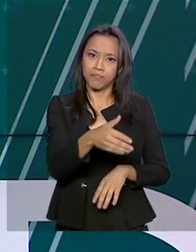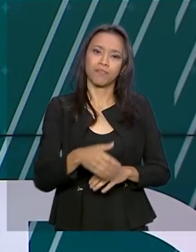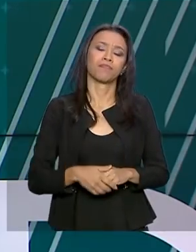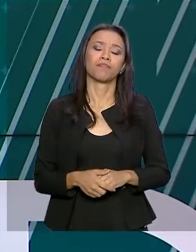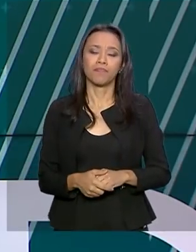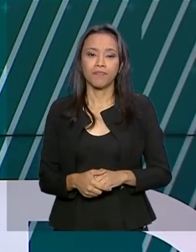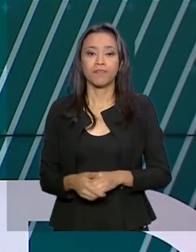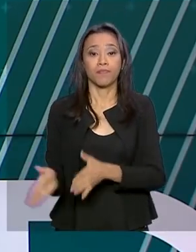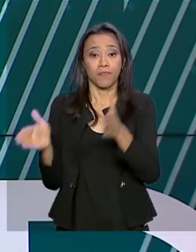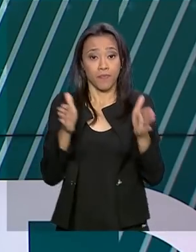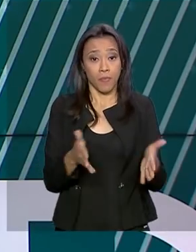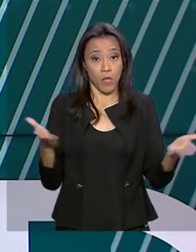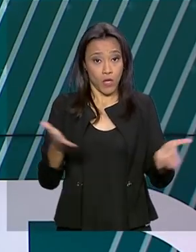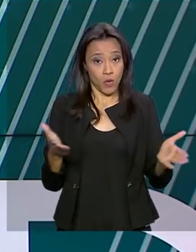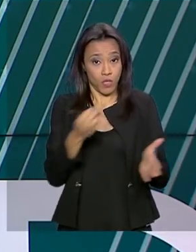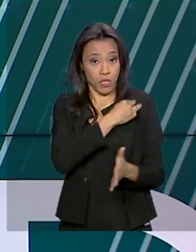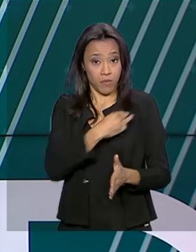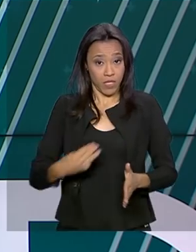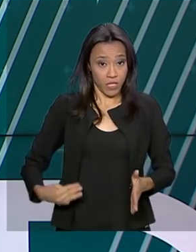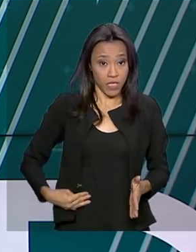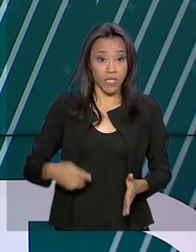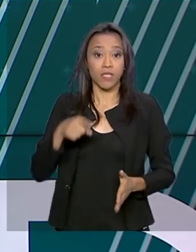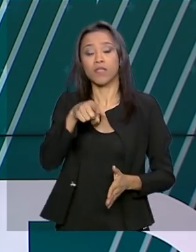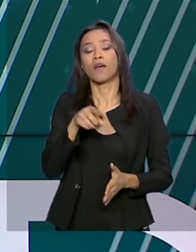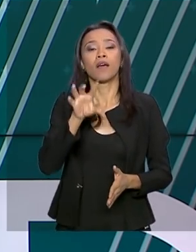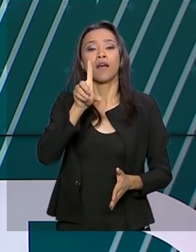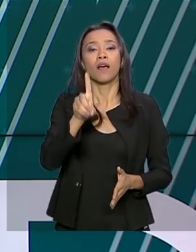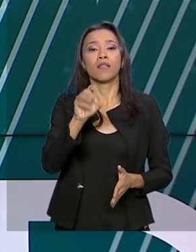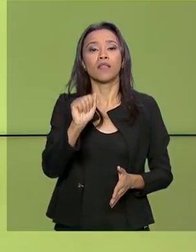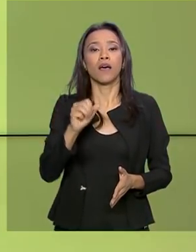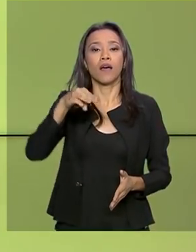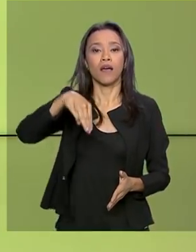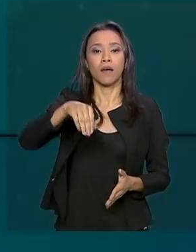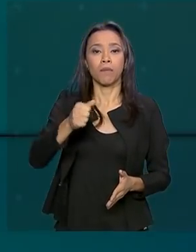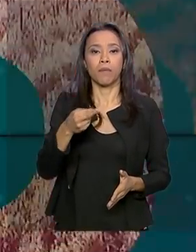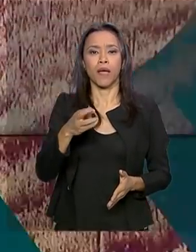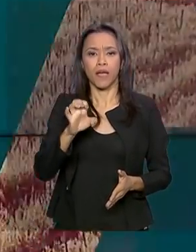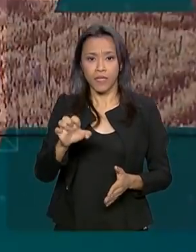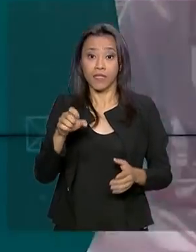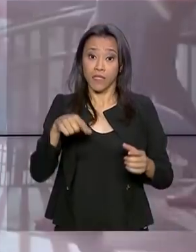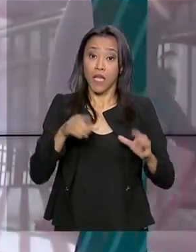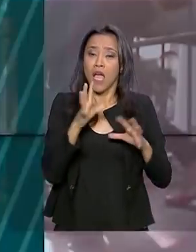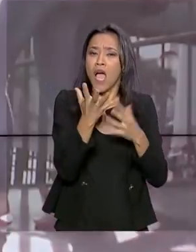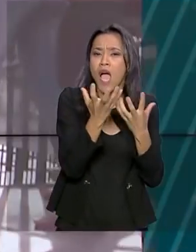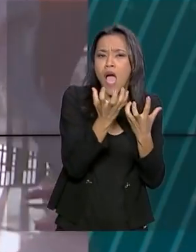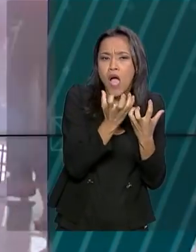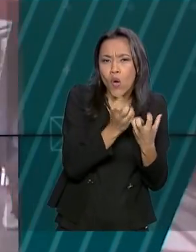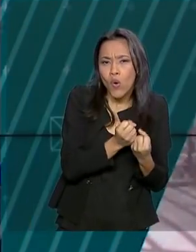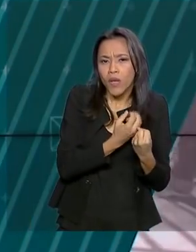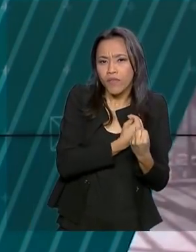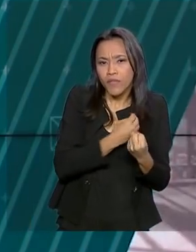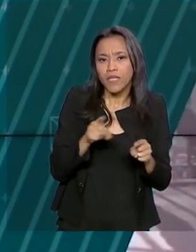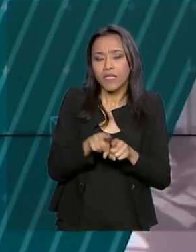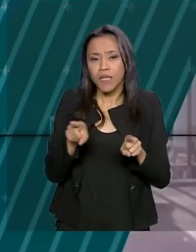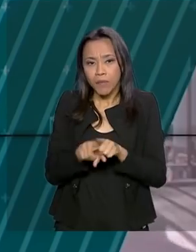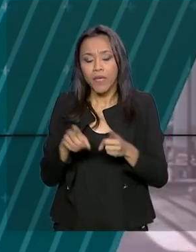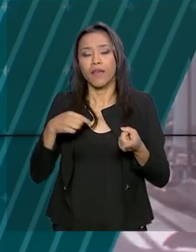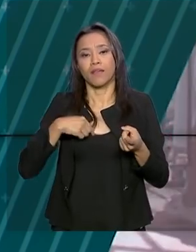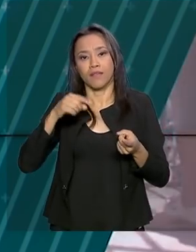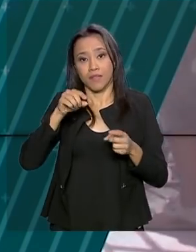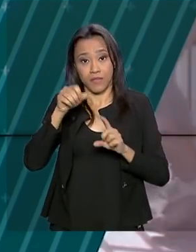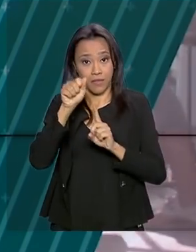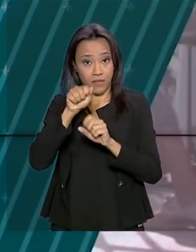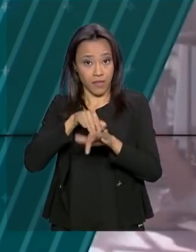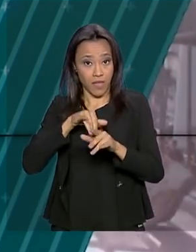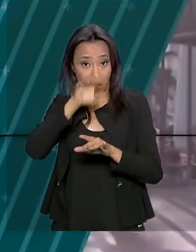E hoje, a ministra Damares Alves lança as campanhas Acolha a Vida e Setembro Amarelo. Será durante o Simpósio de Prevenção ao Suicídio